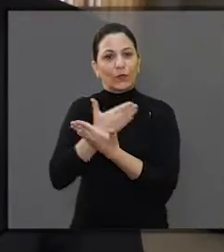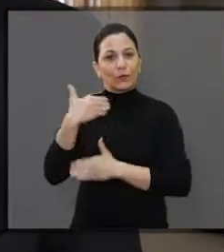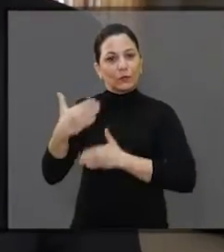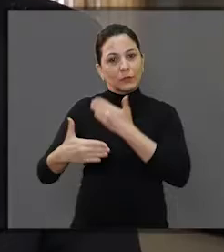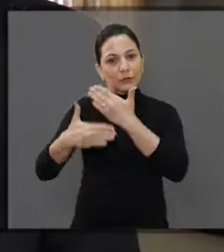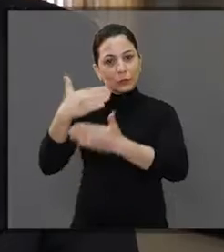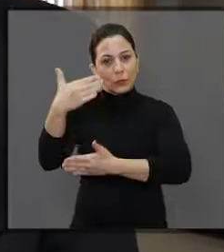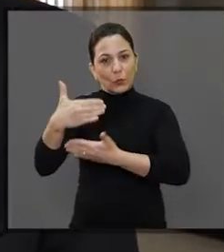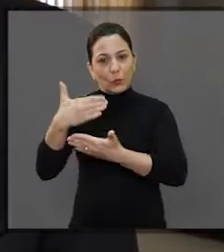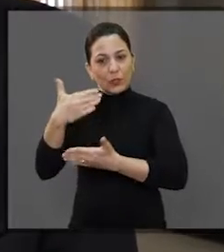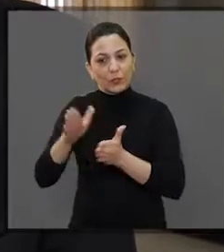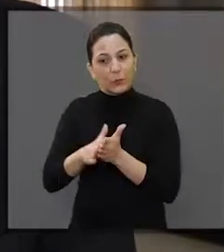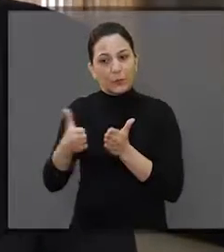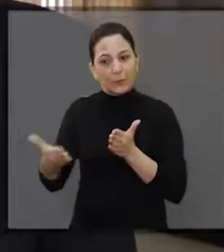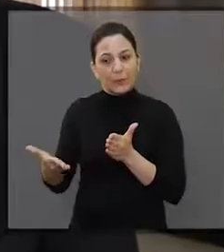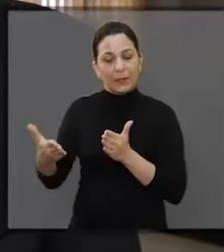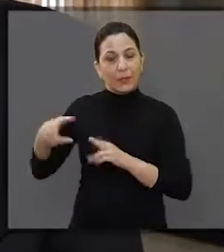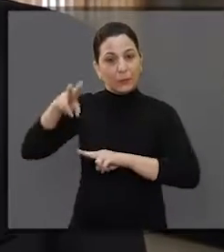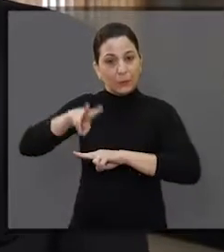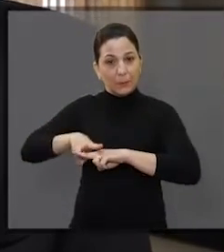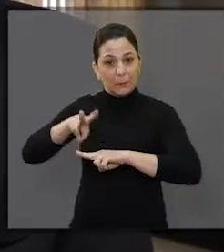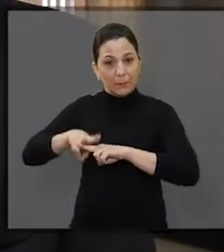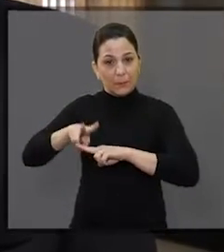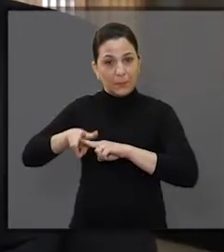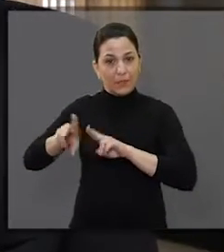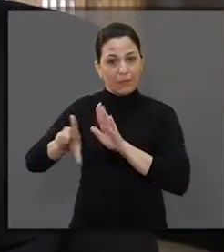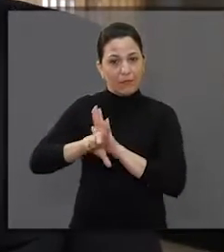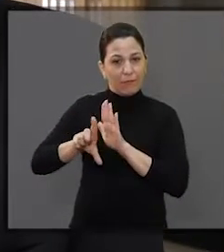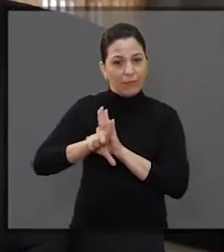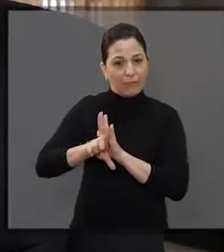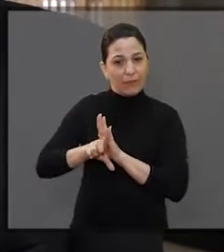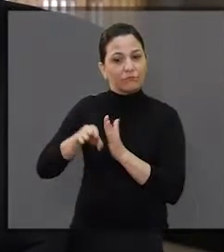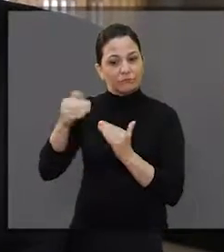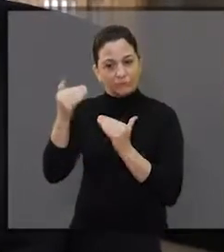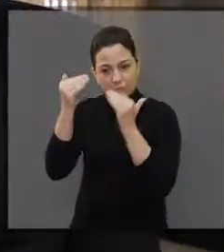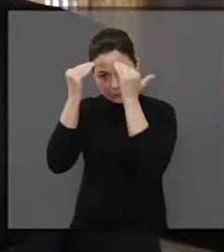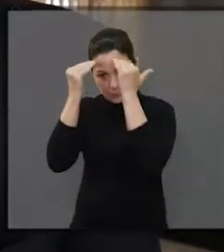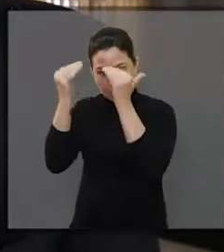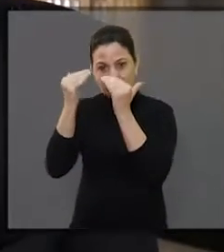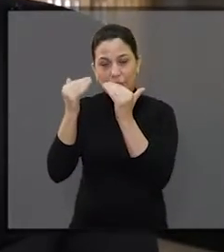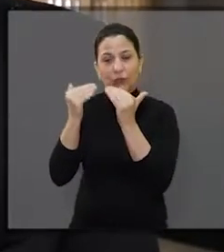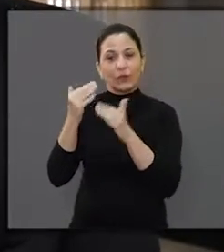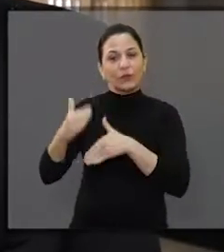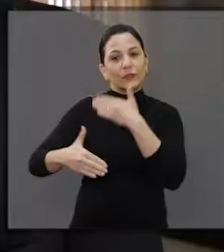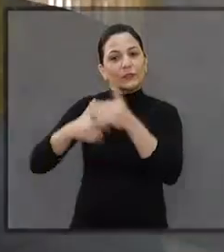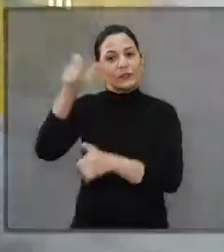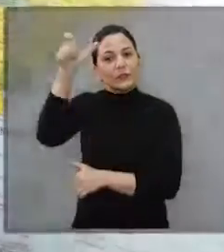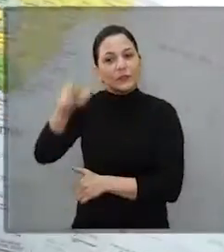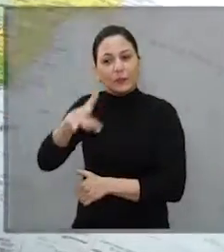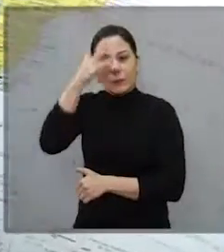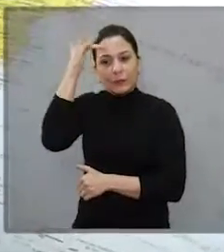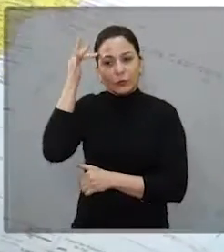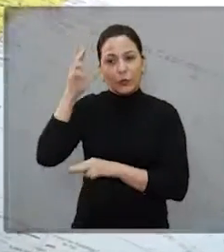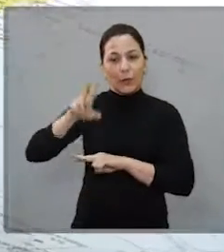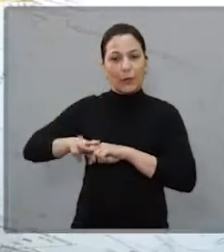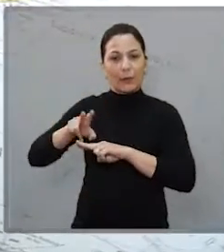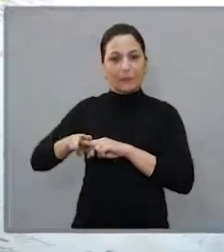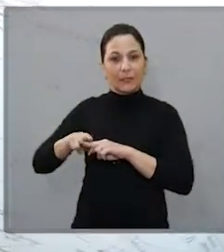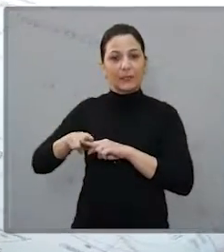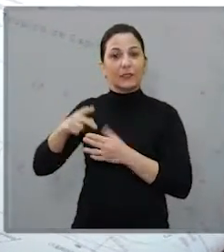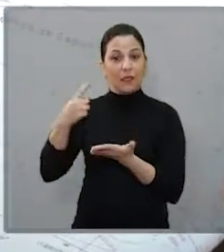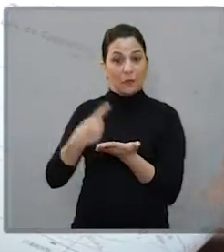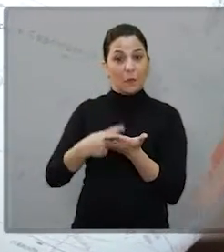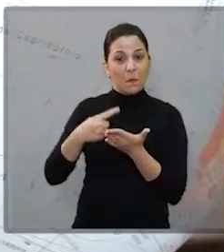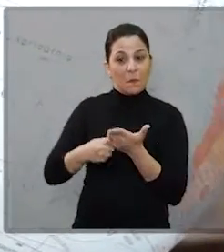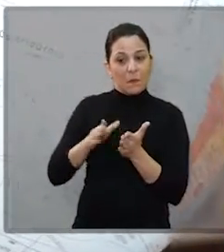processo de cumprimento de pena, eles buscam nesse processo conferir cidadania ao preso, que